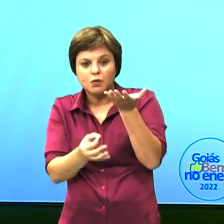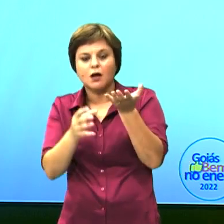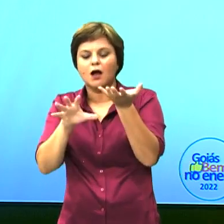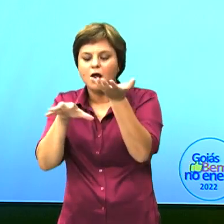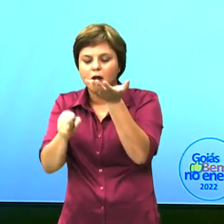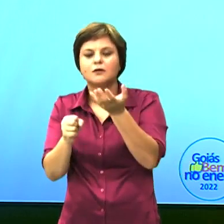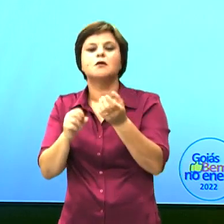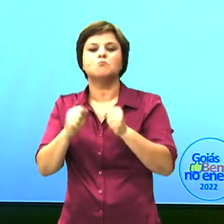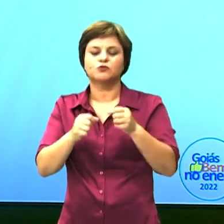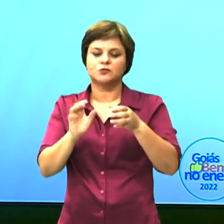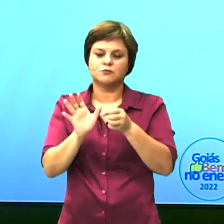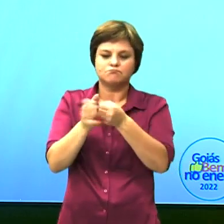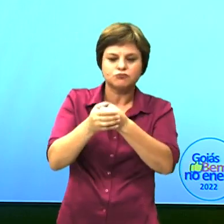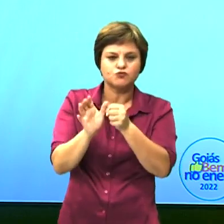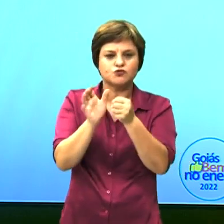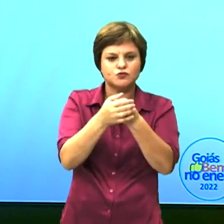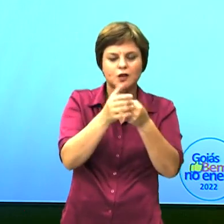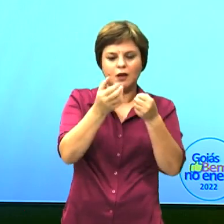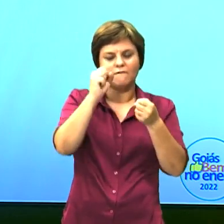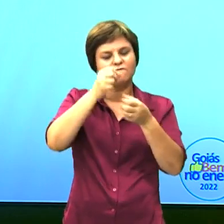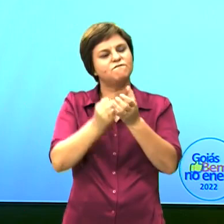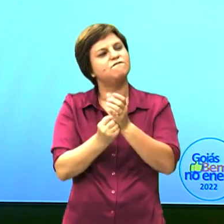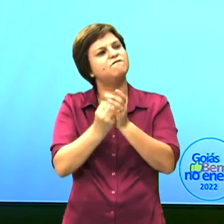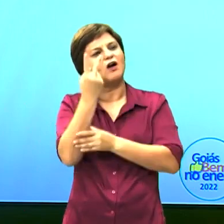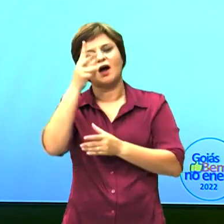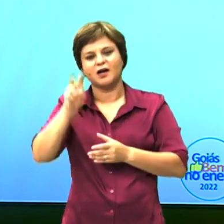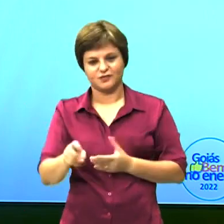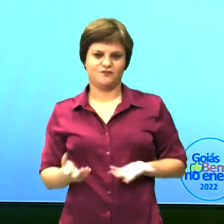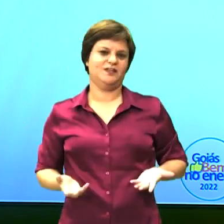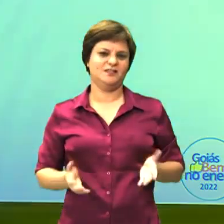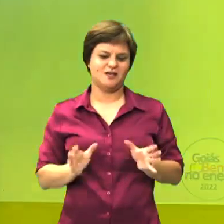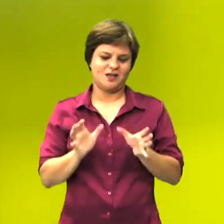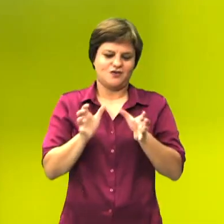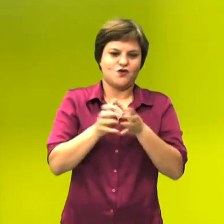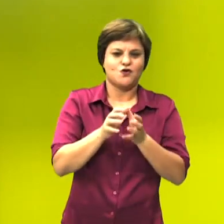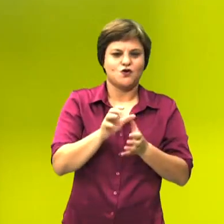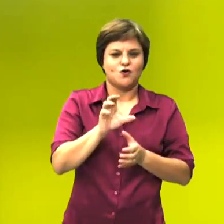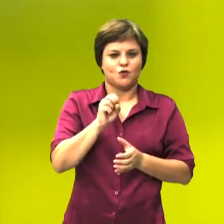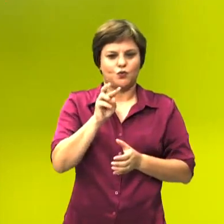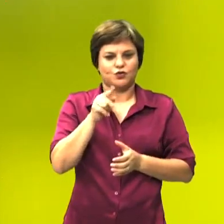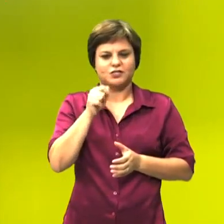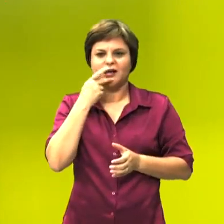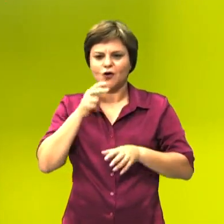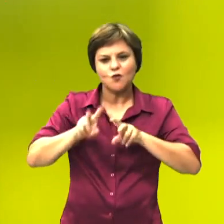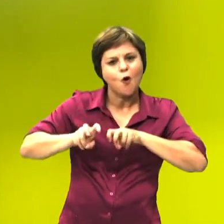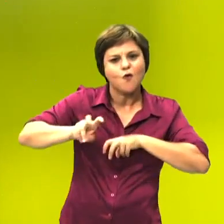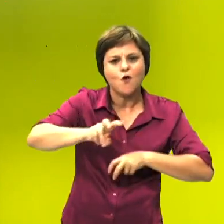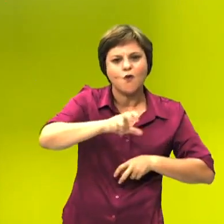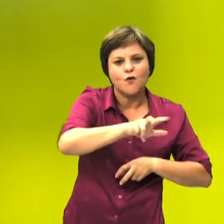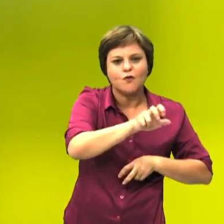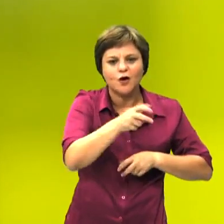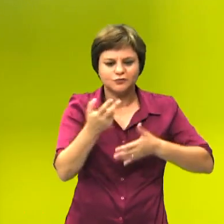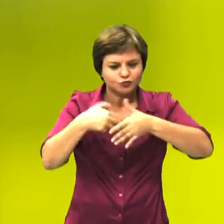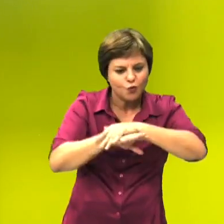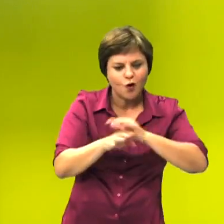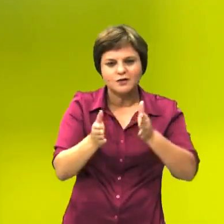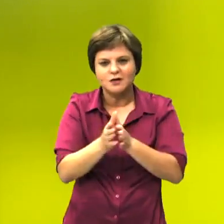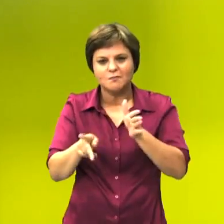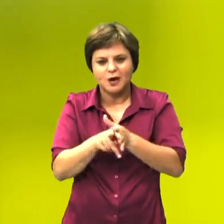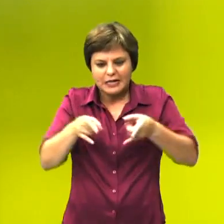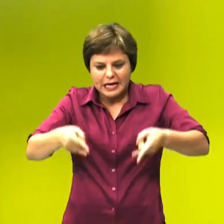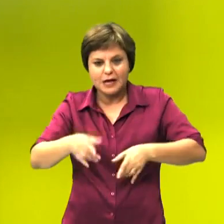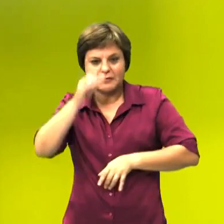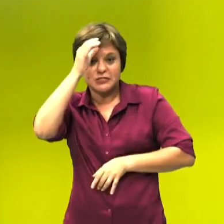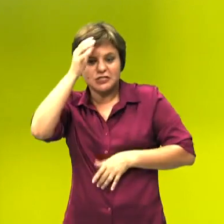dezenas vezes. E cutia, corre cutia de noite de dia, debaixo da cama da sua tia. Quem nunca